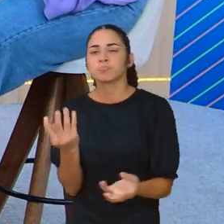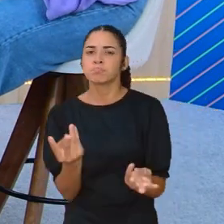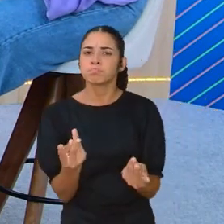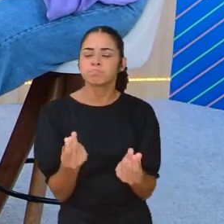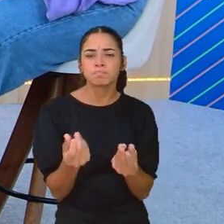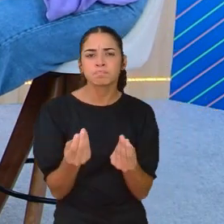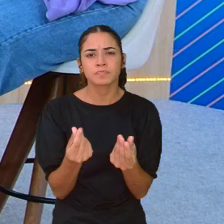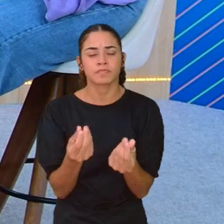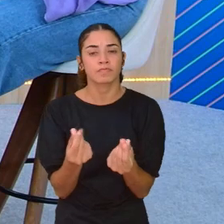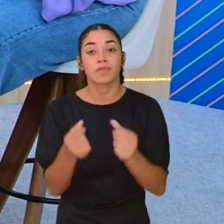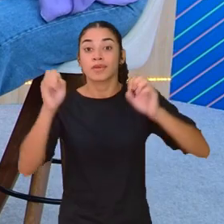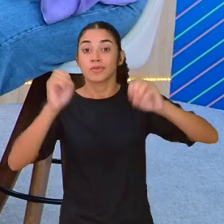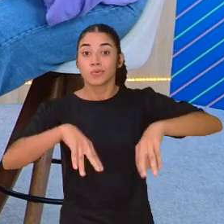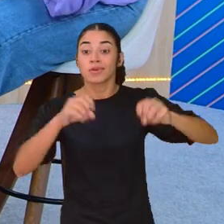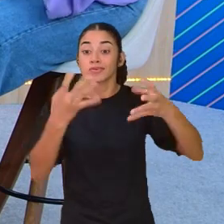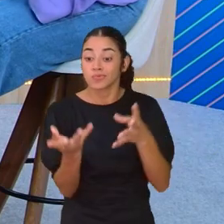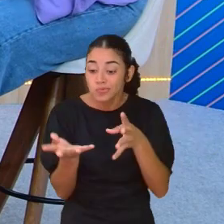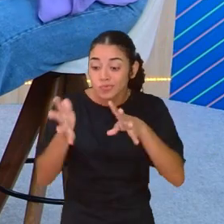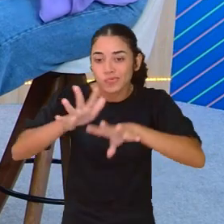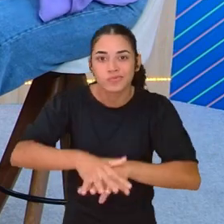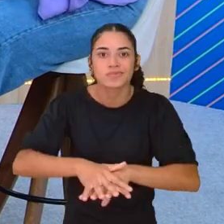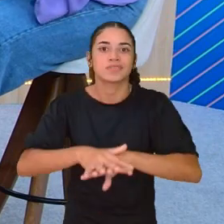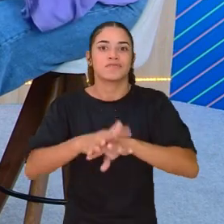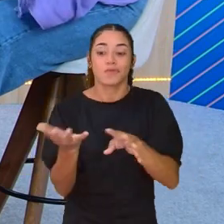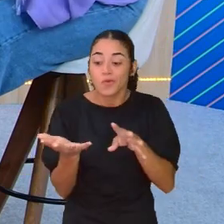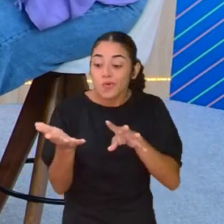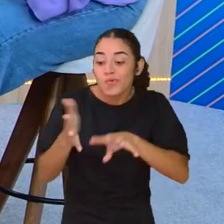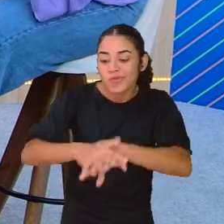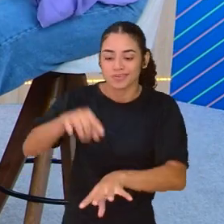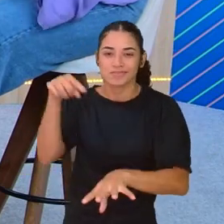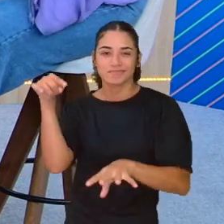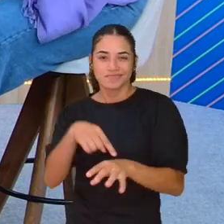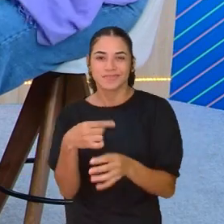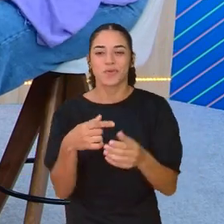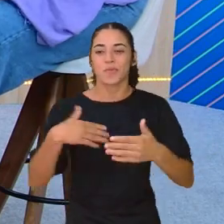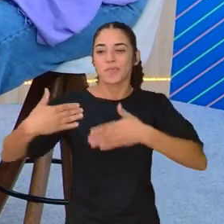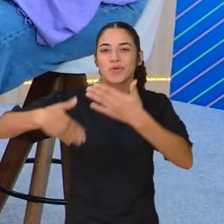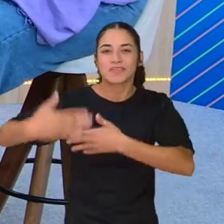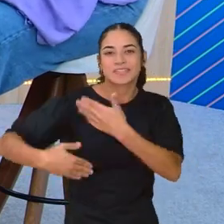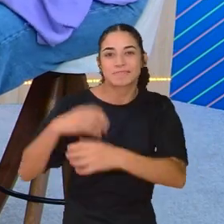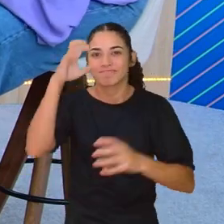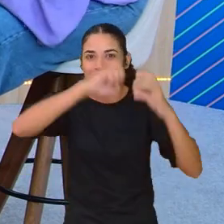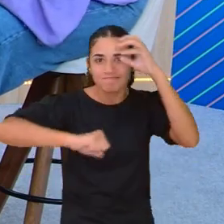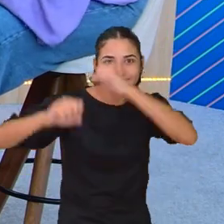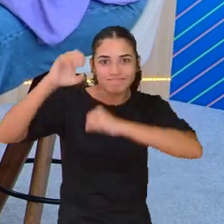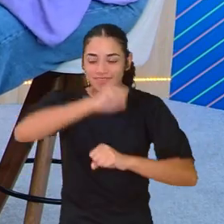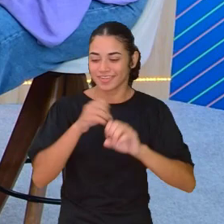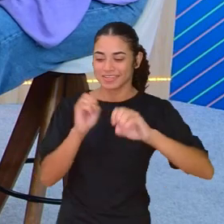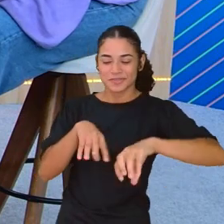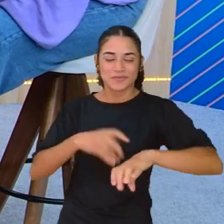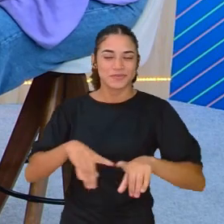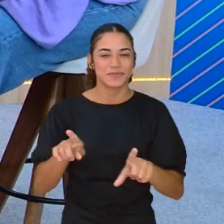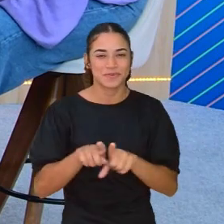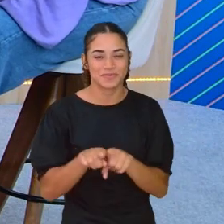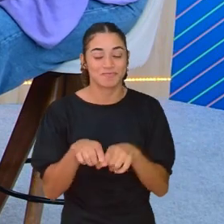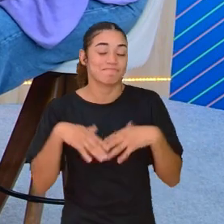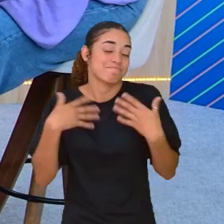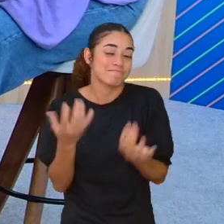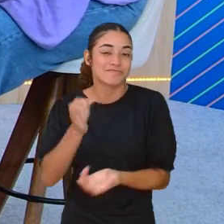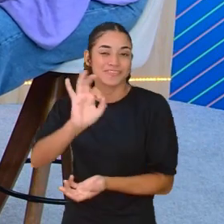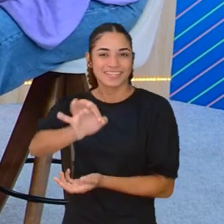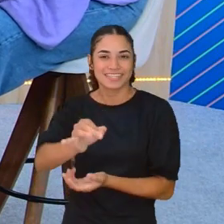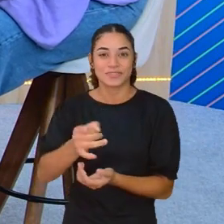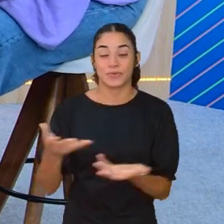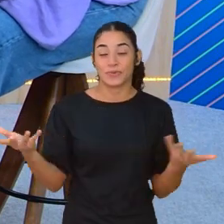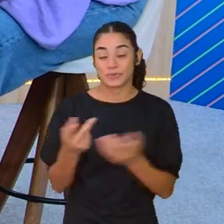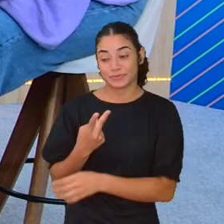Educação Inclusiva, da inclusão dentro do processo de ensino-aprendizagem, né? É isso mesmo. Hoje eu e Ivânia nós